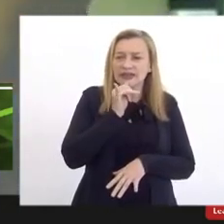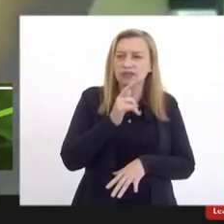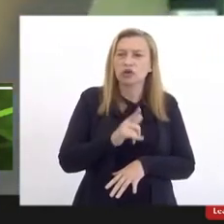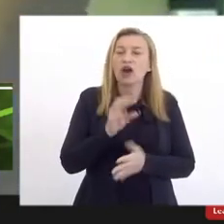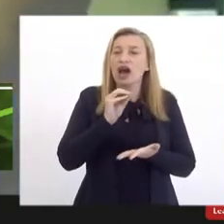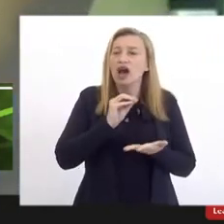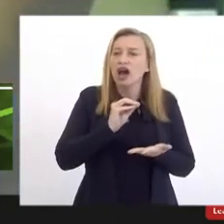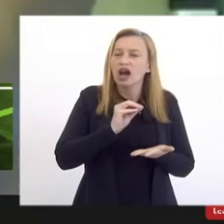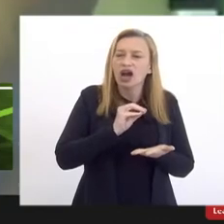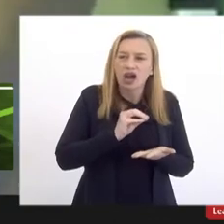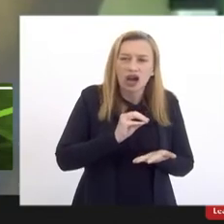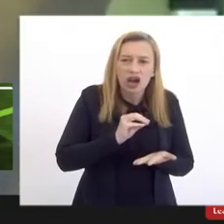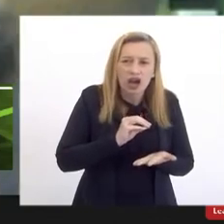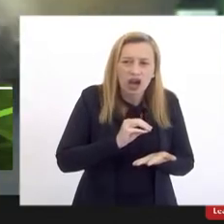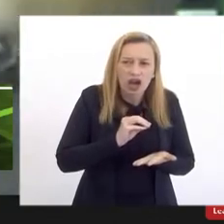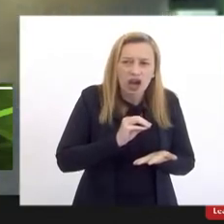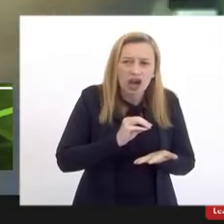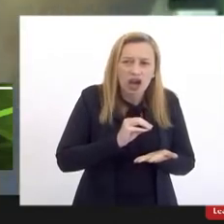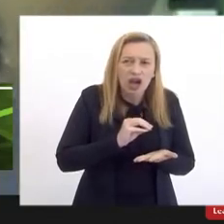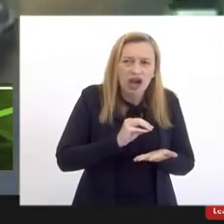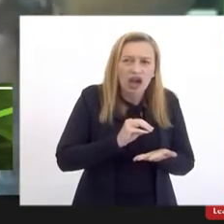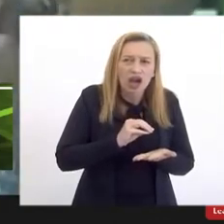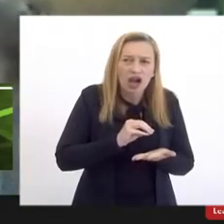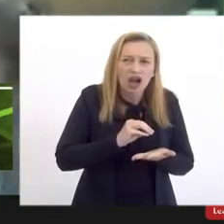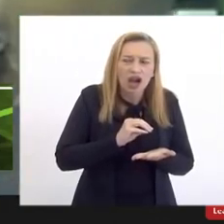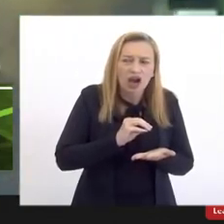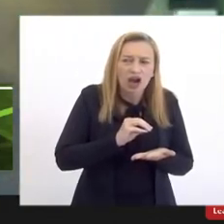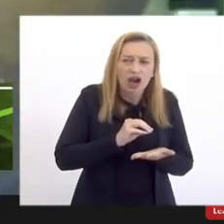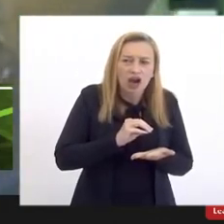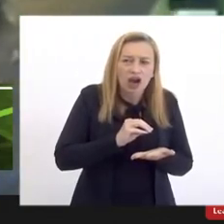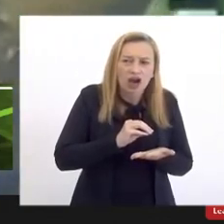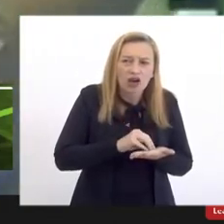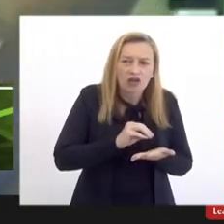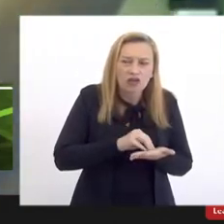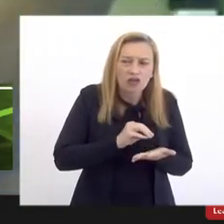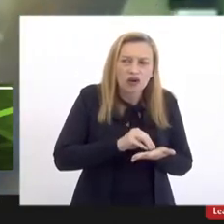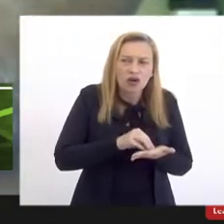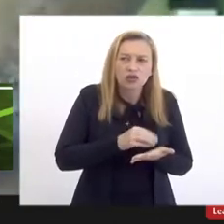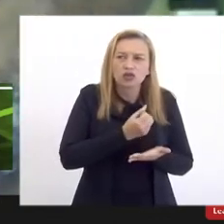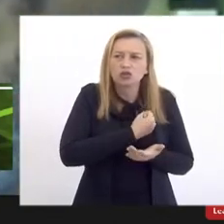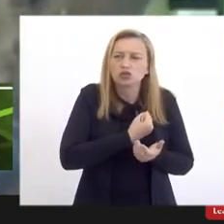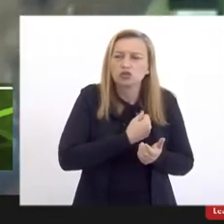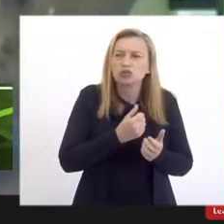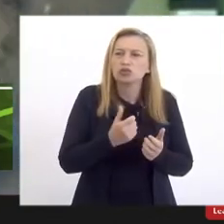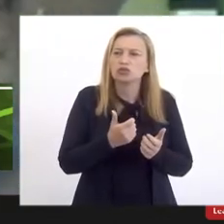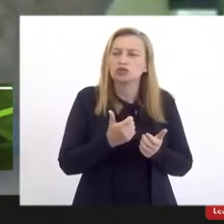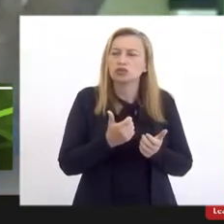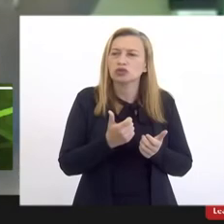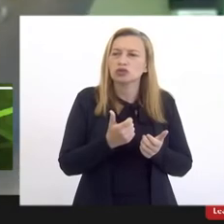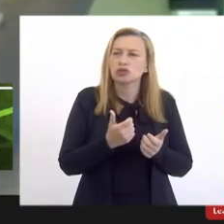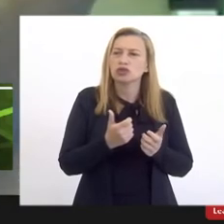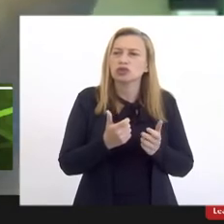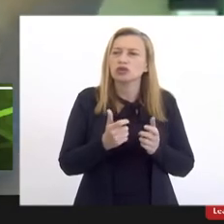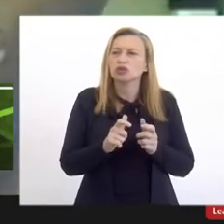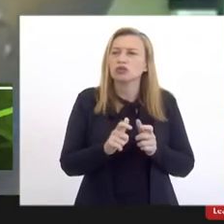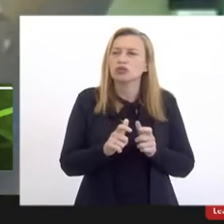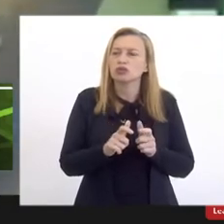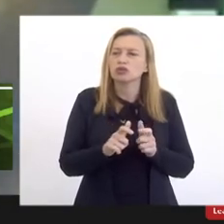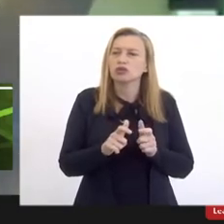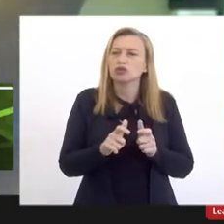é a falta do quadro administrativo. A gente fala, às vezes, falta do quadro administrativo, falta do quadro administrativo, mas o significa falta do quadro administrativo?